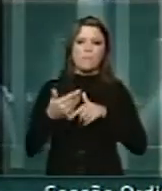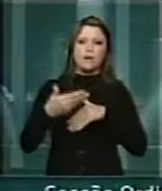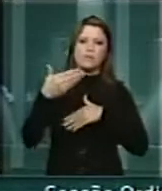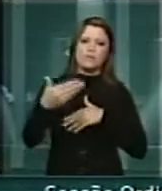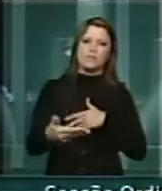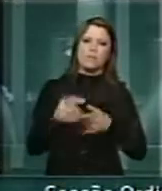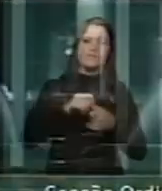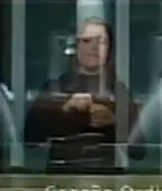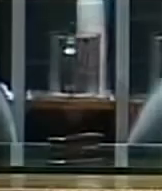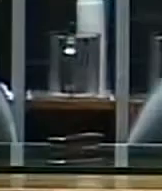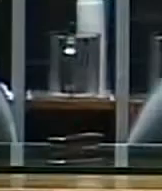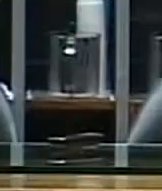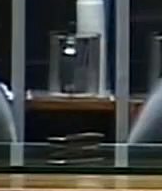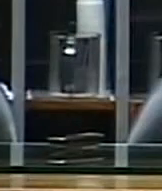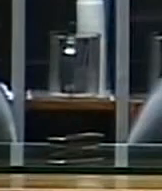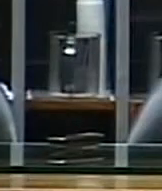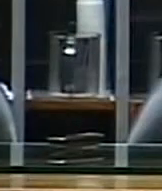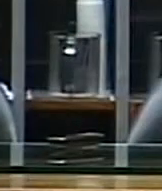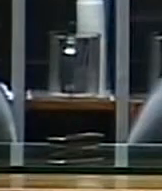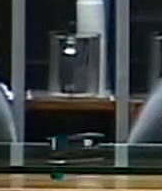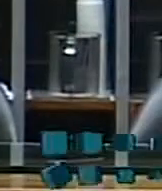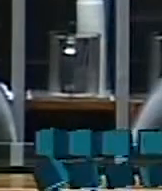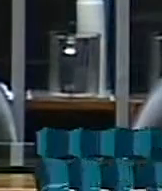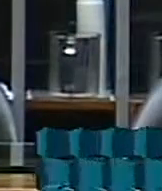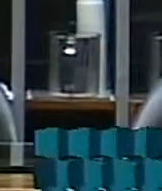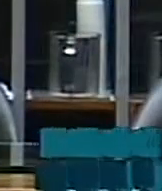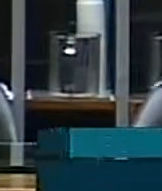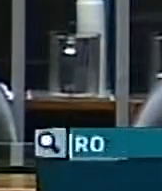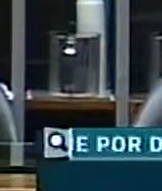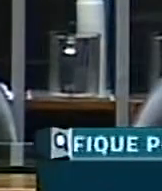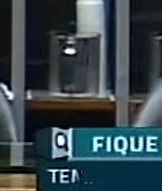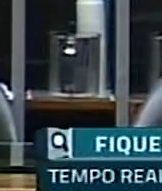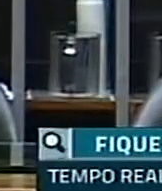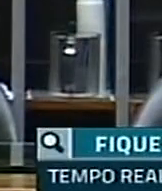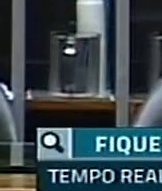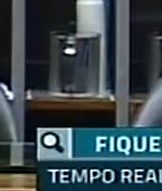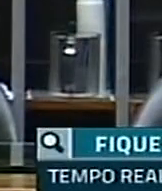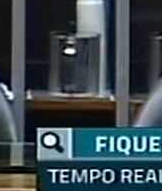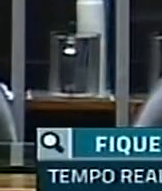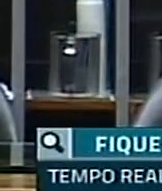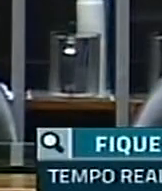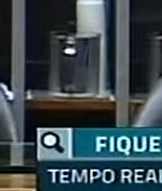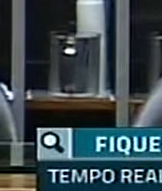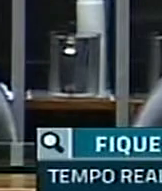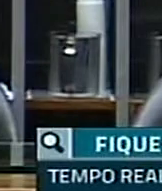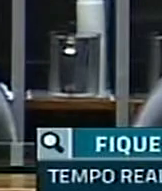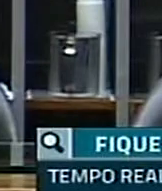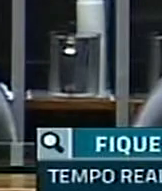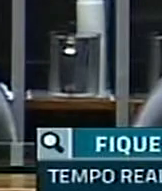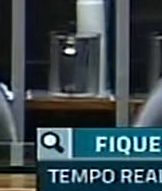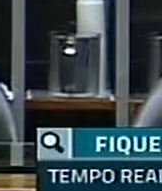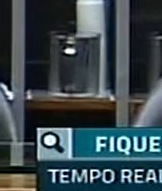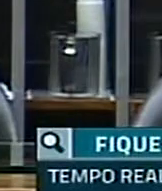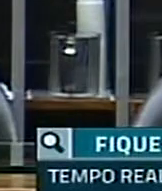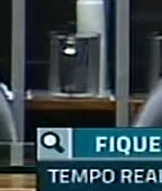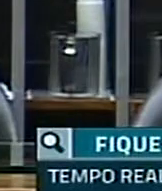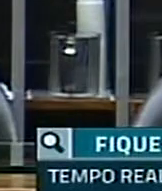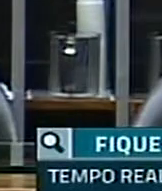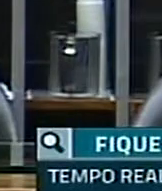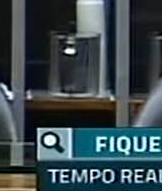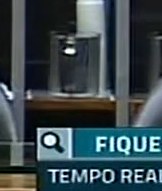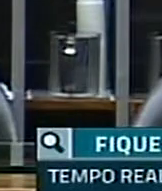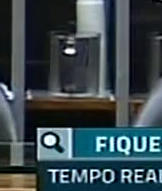Excelência em defesa dos habitantes de Santa Mara da Purificação. Meus parabéns e o